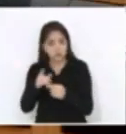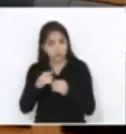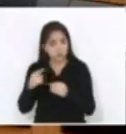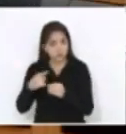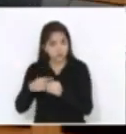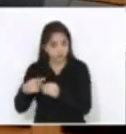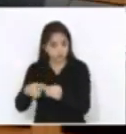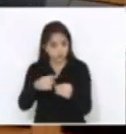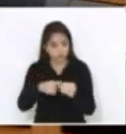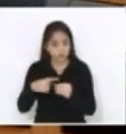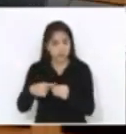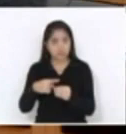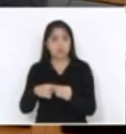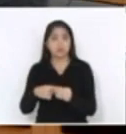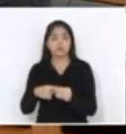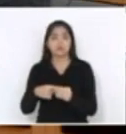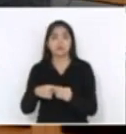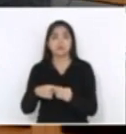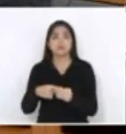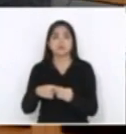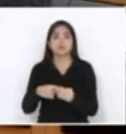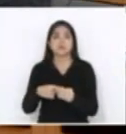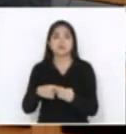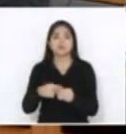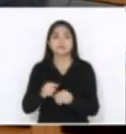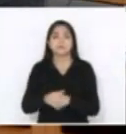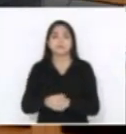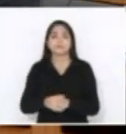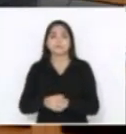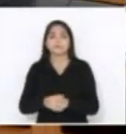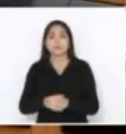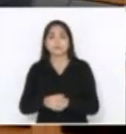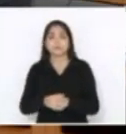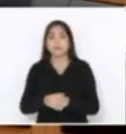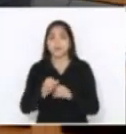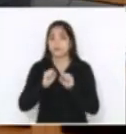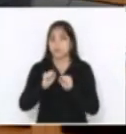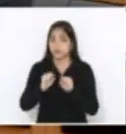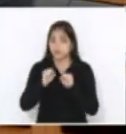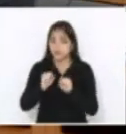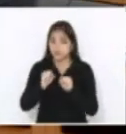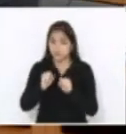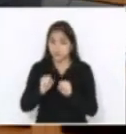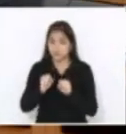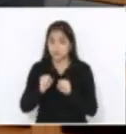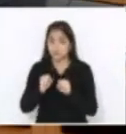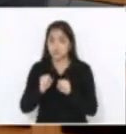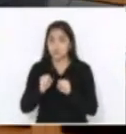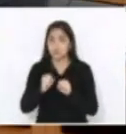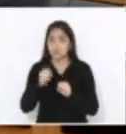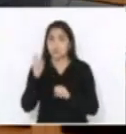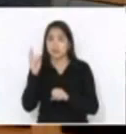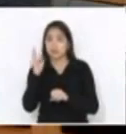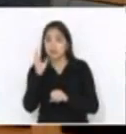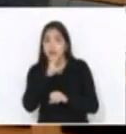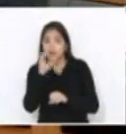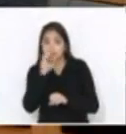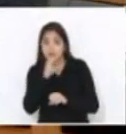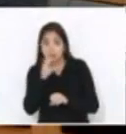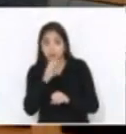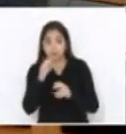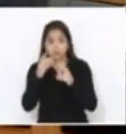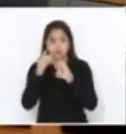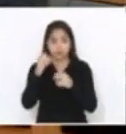das obras pelo Estado, que poderiam serem feitas. Para que se pudesse, na pulverização e na rapidez da execução dessas obras,